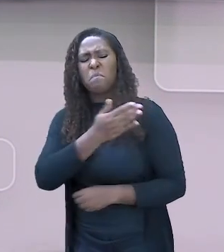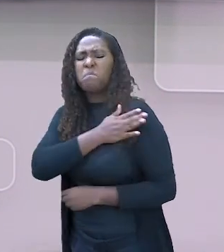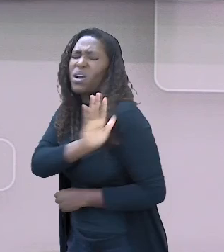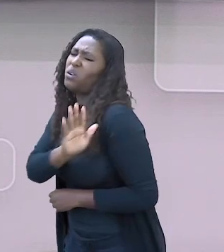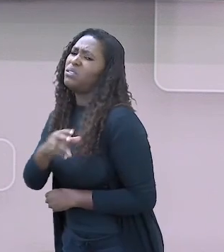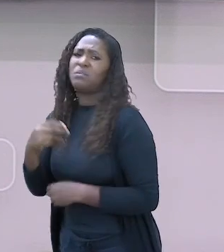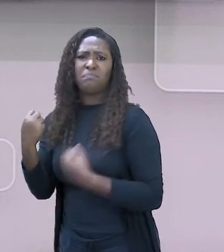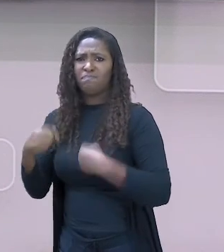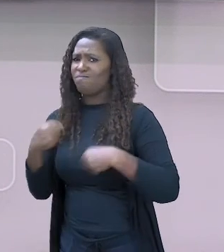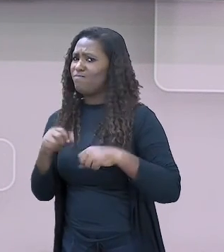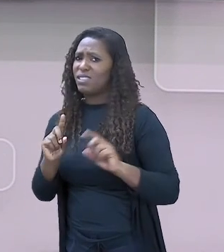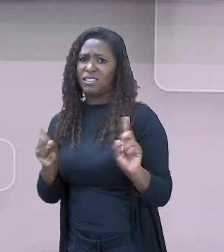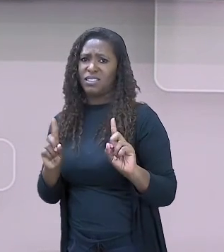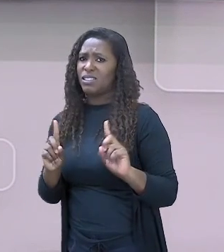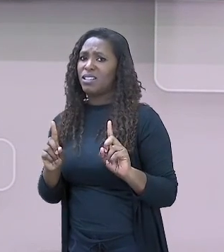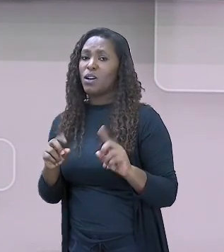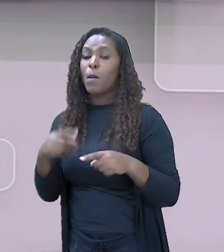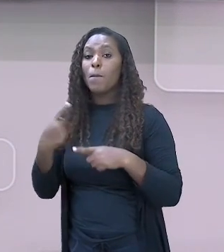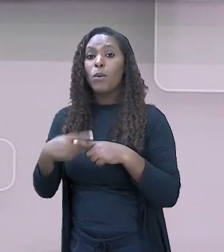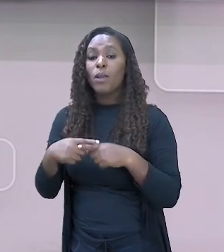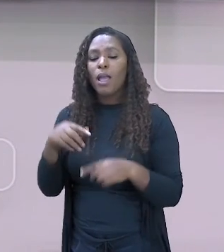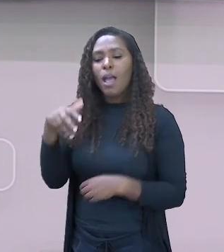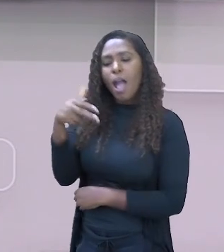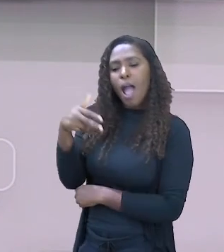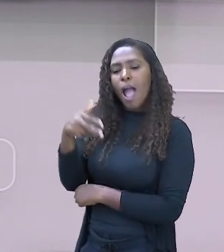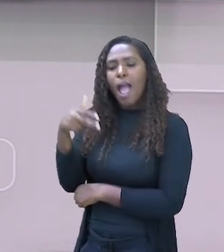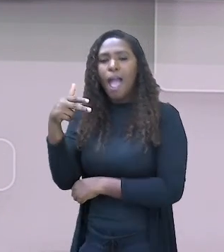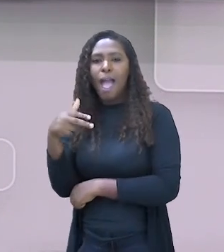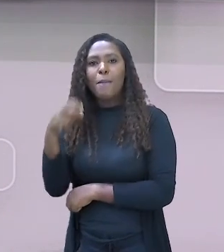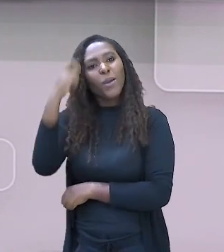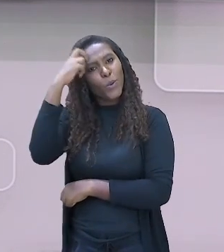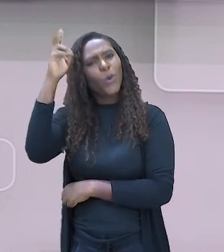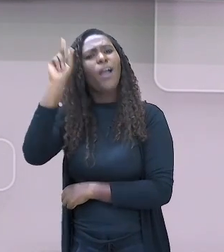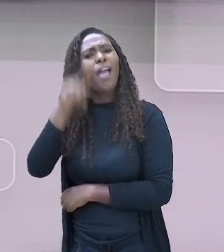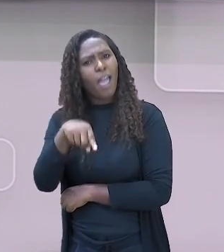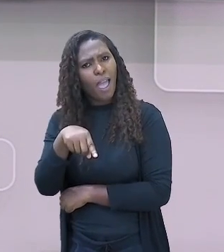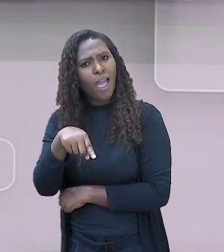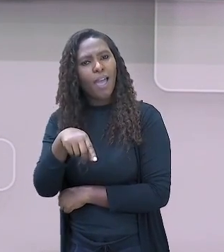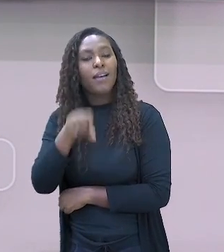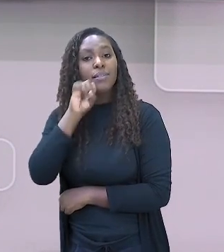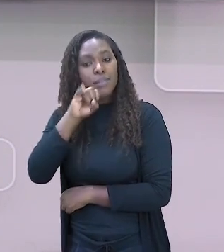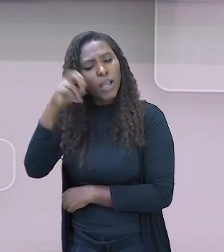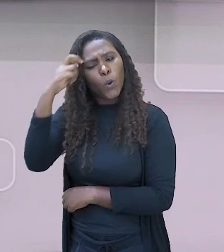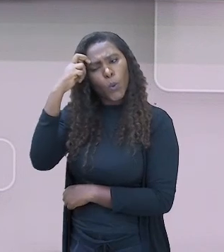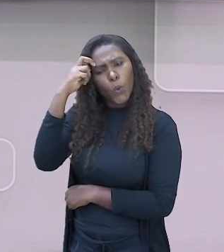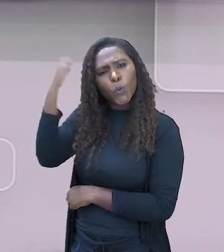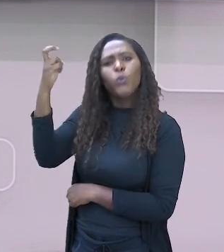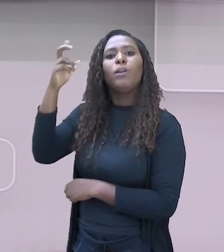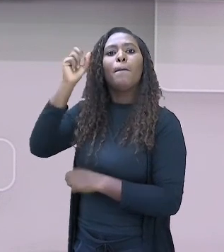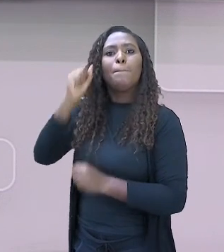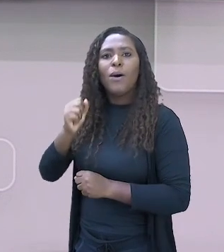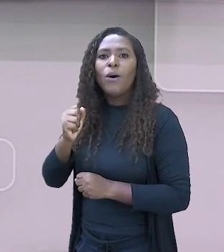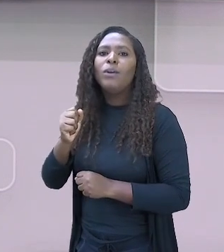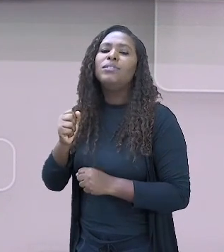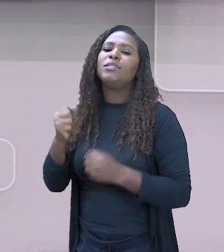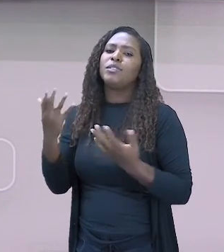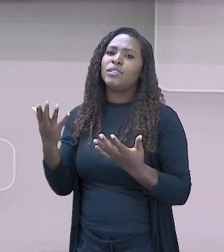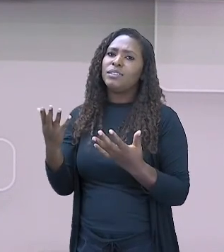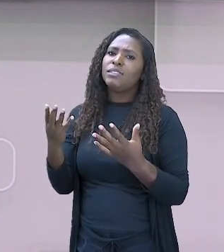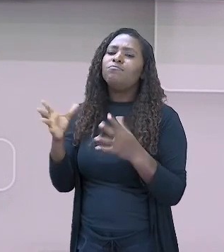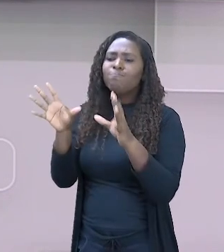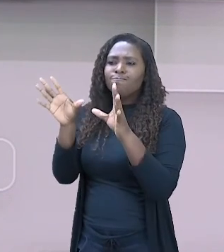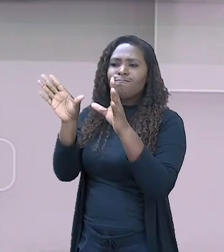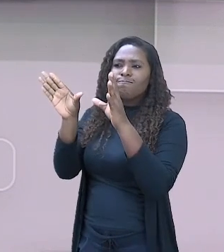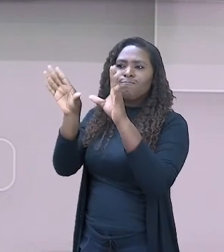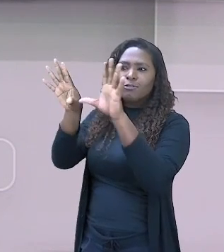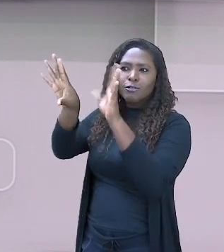rap é, sim, uma cultura e tudo que é cultura, né? A gente pode, sim, trazer pra gente, né? Podemos,